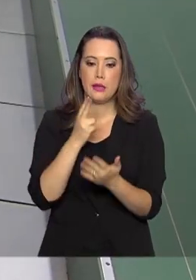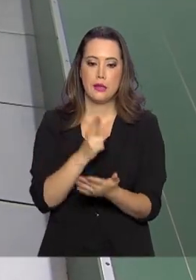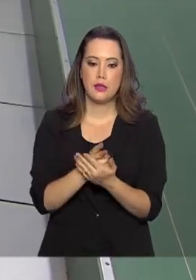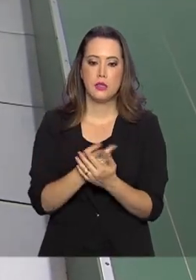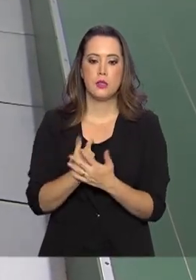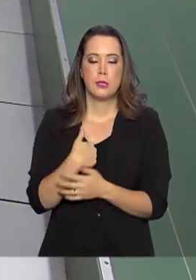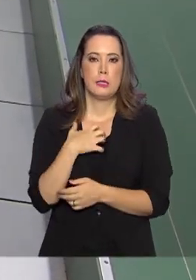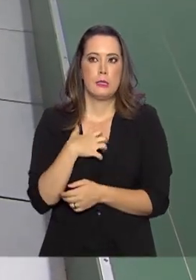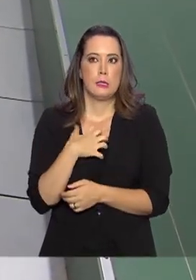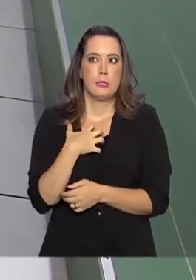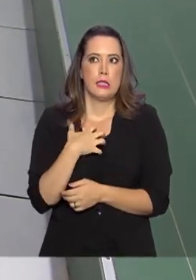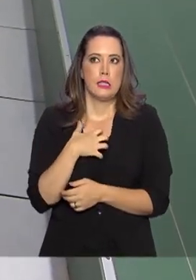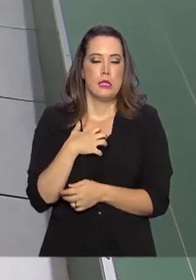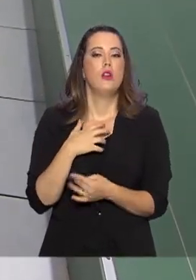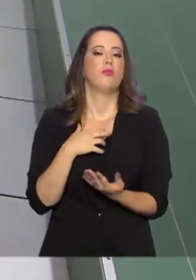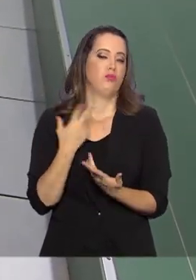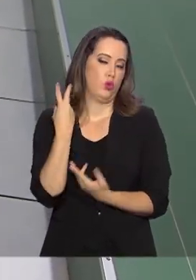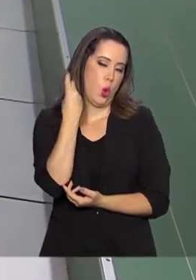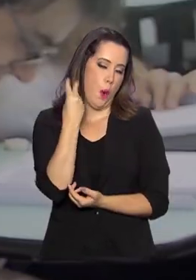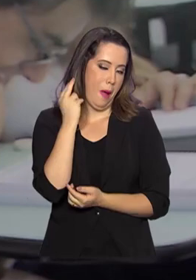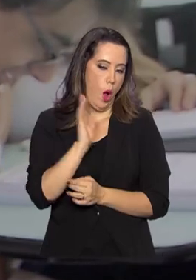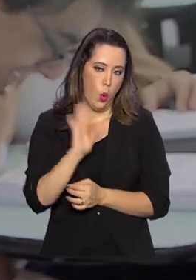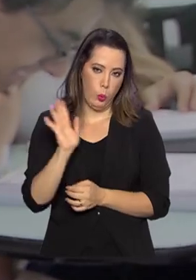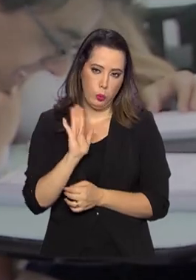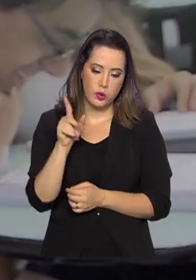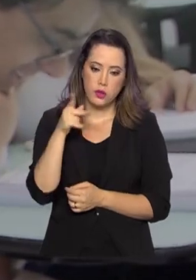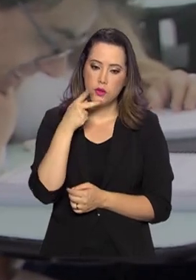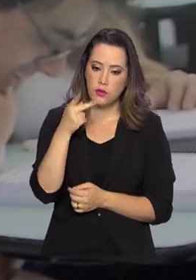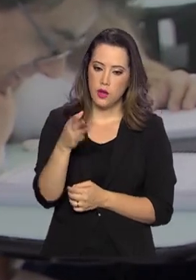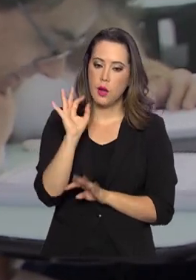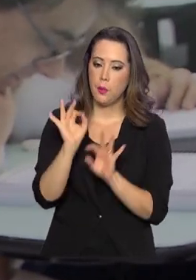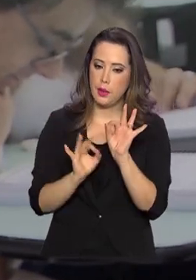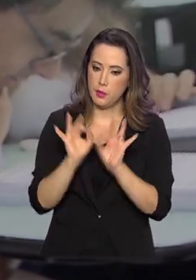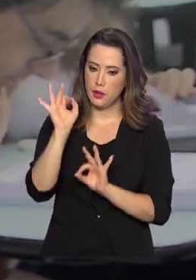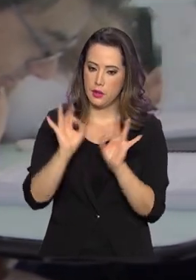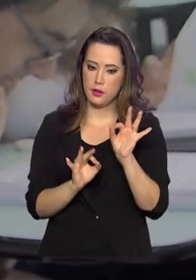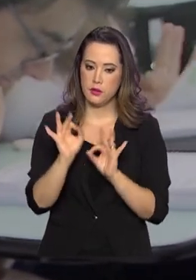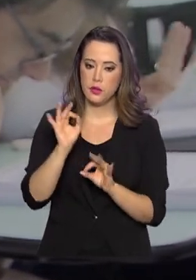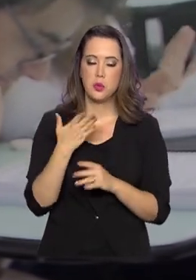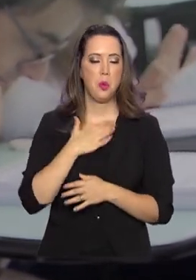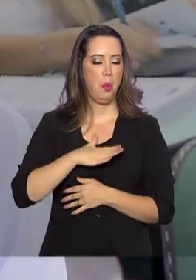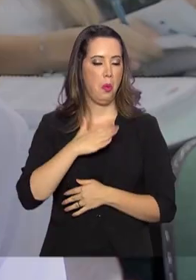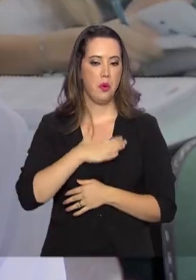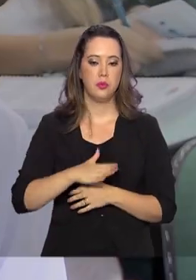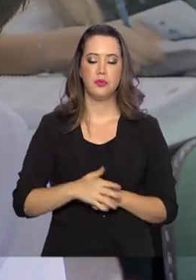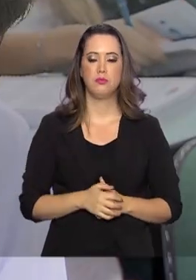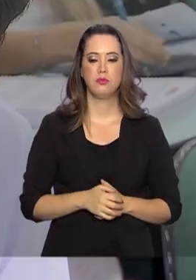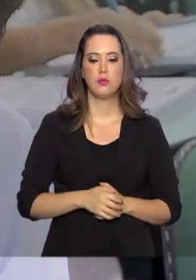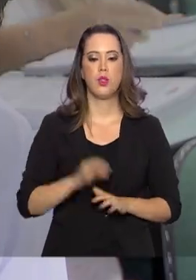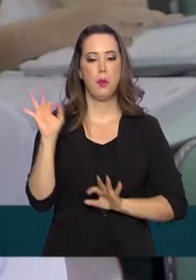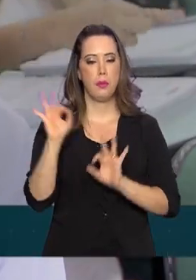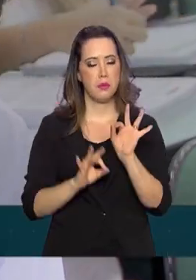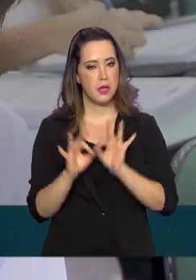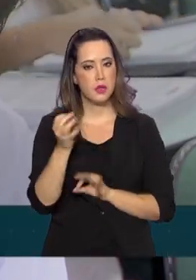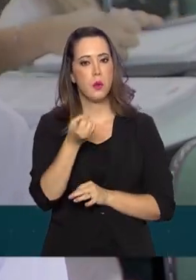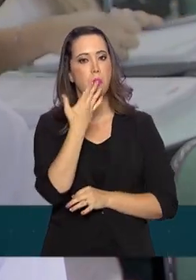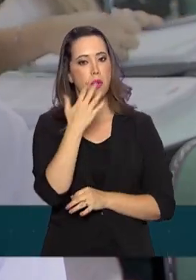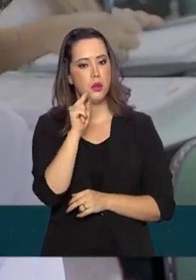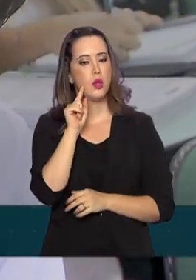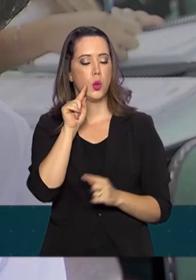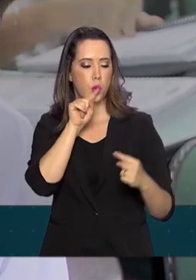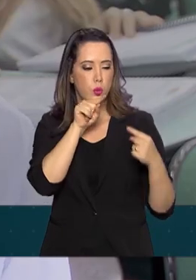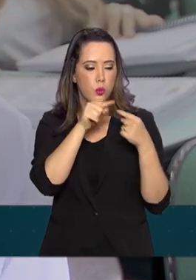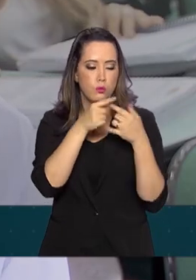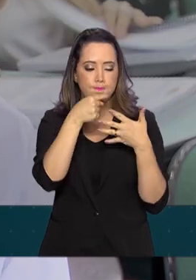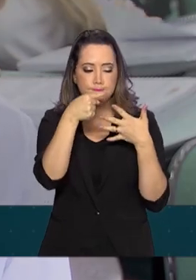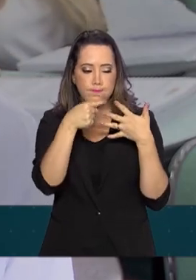natural, da proximidade das provas, garante que está preparado e tranquilo. A preparação vai bem, estou dentro do meu cronograma,